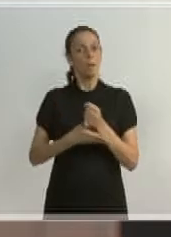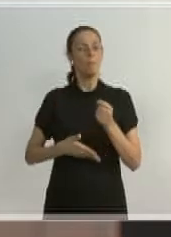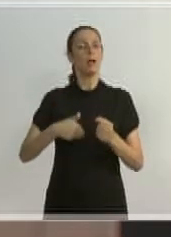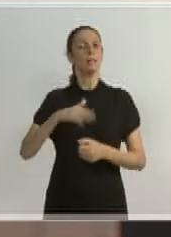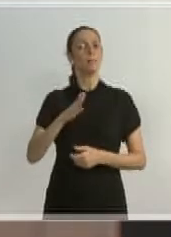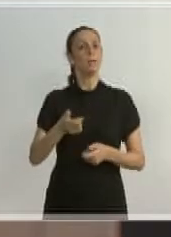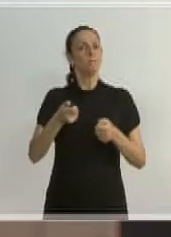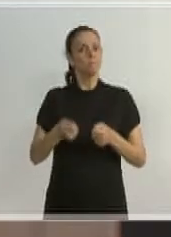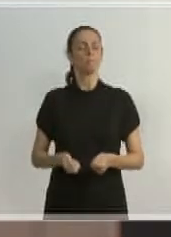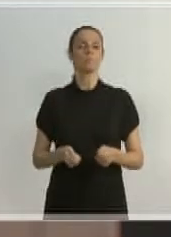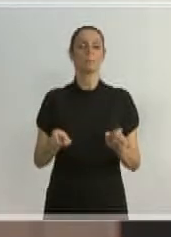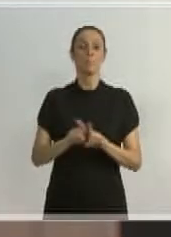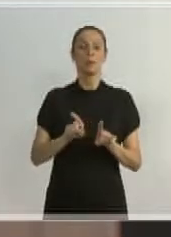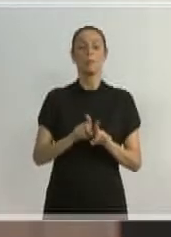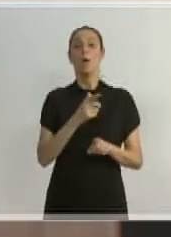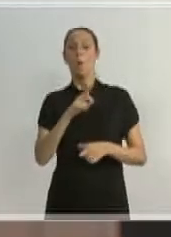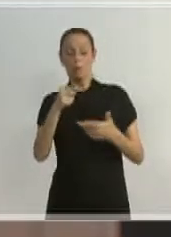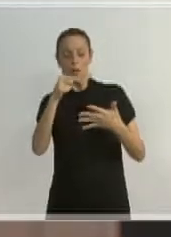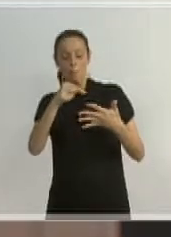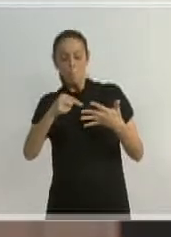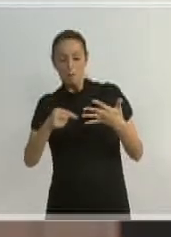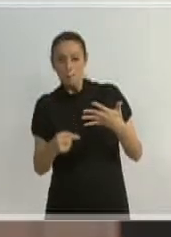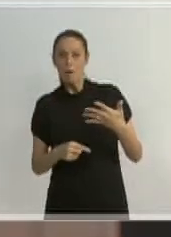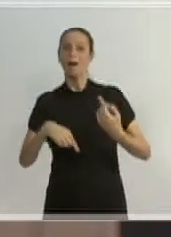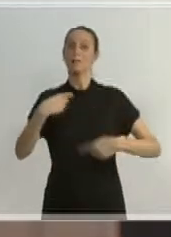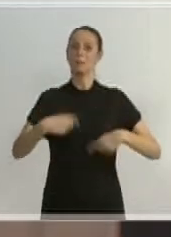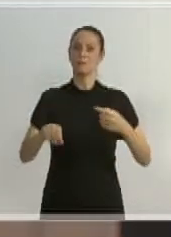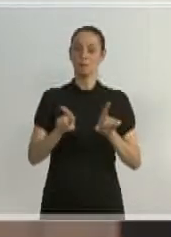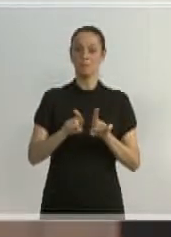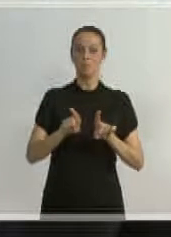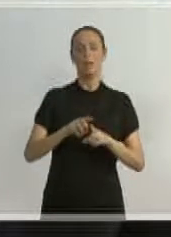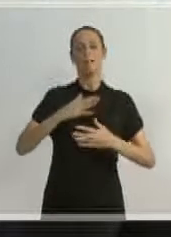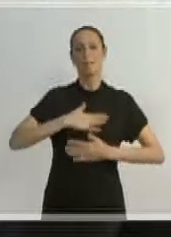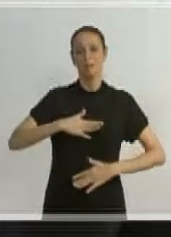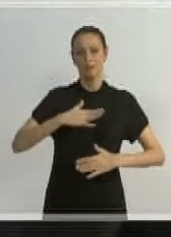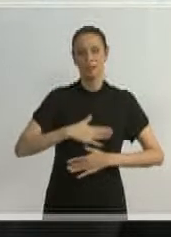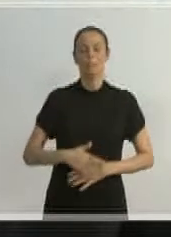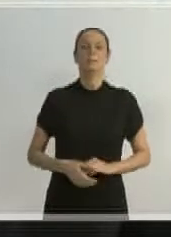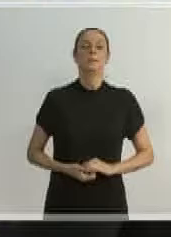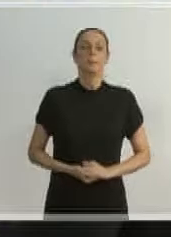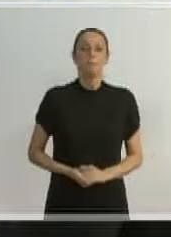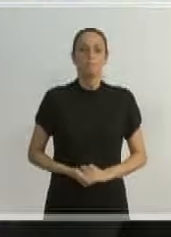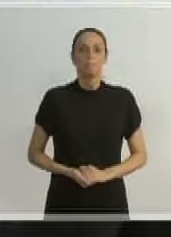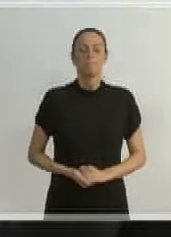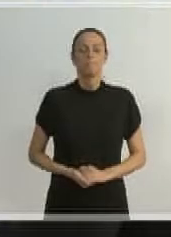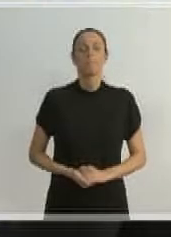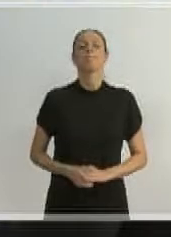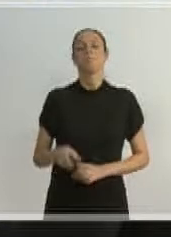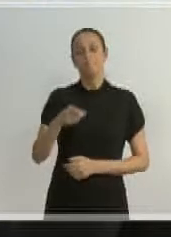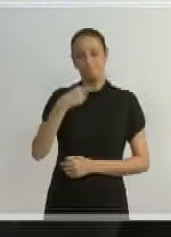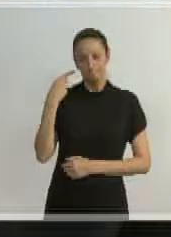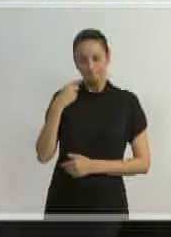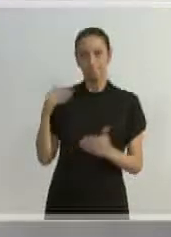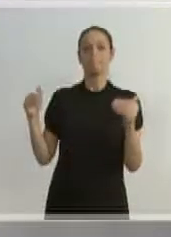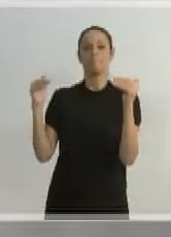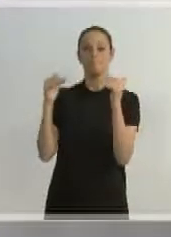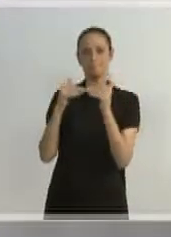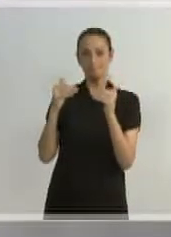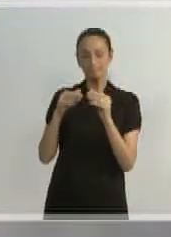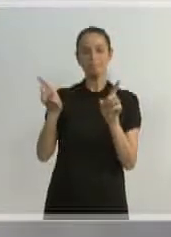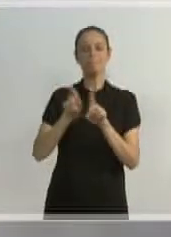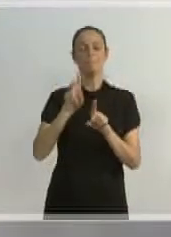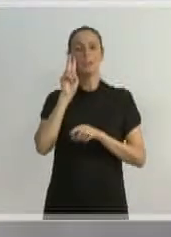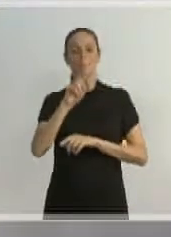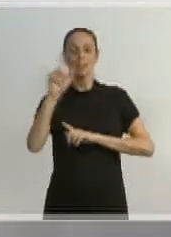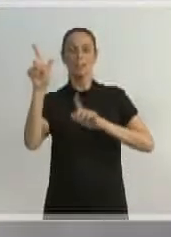e poder discutir as outras com mais tranquilidade. Seria isso. Obrigado, vereador. Concordo plenamente, vereador. Inclusive, o noticiário que a gente vem